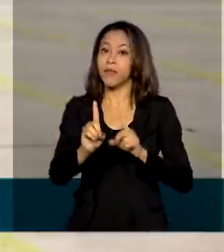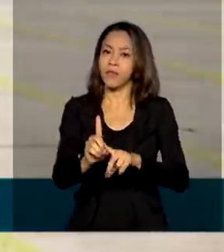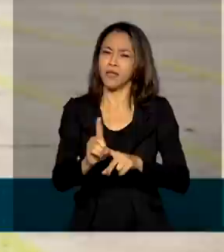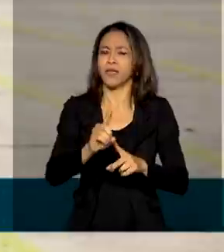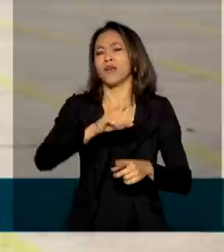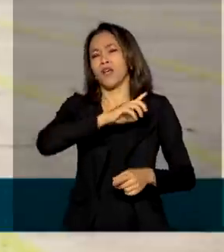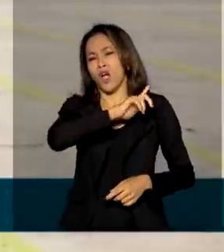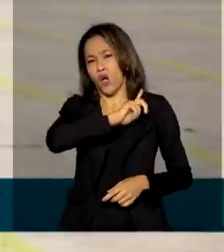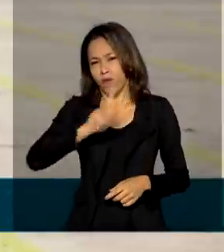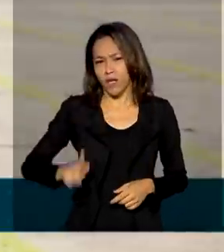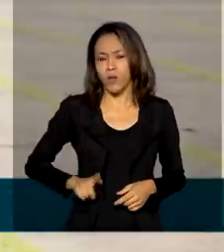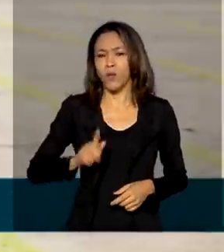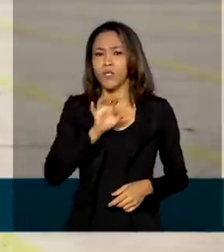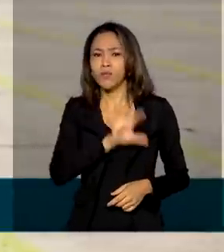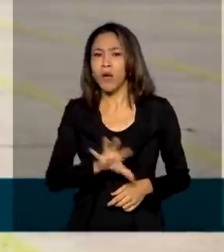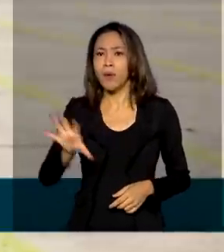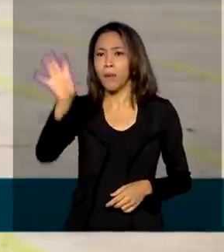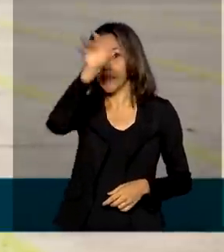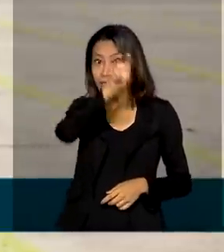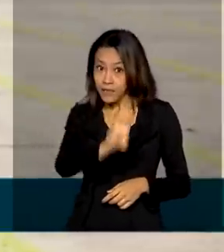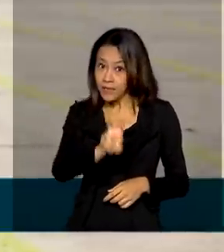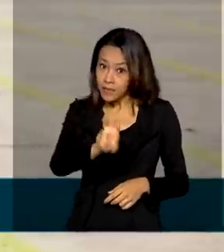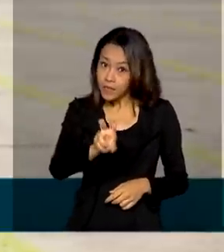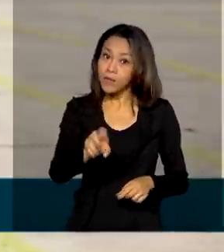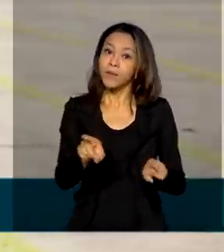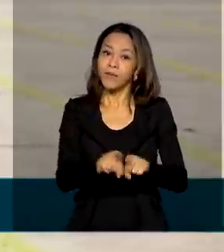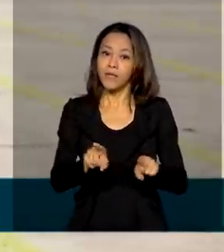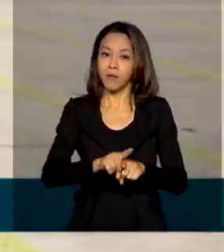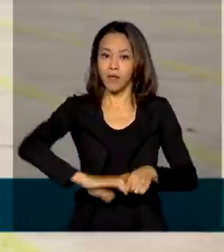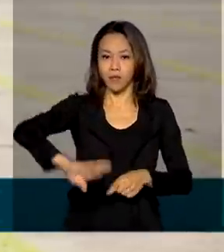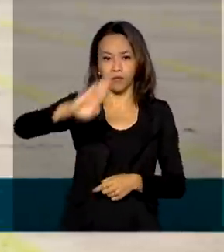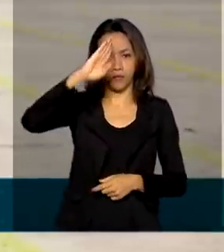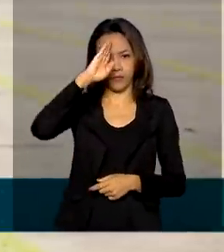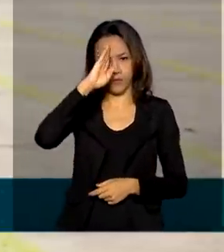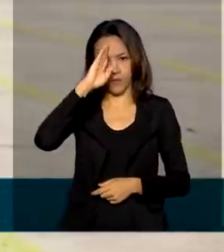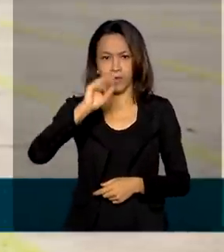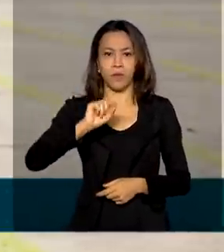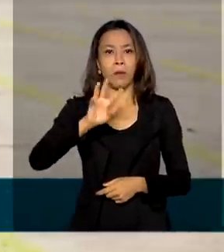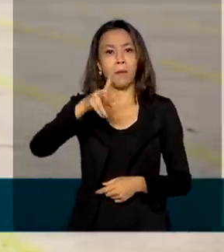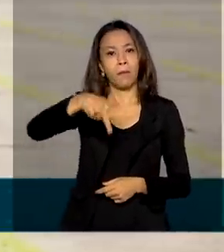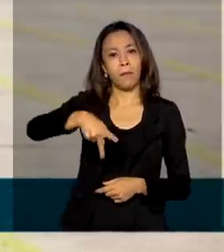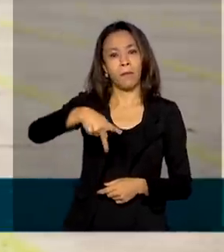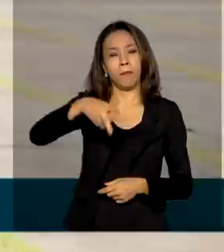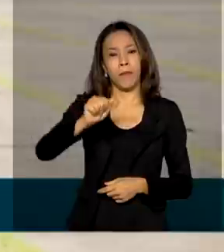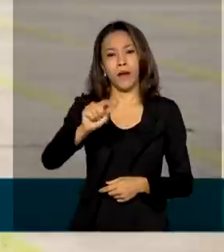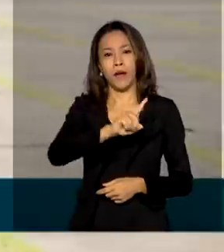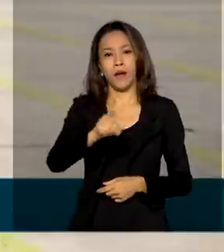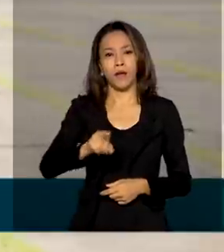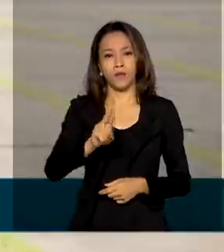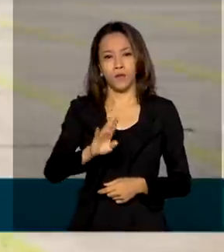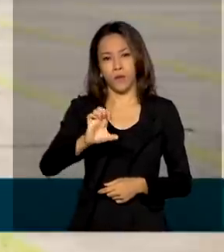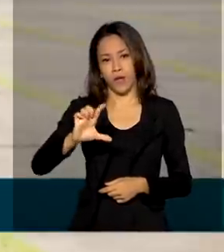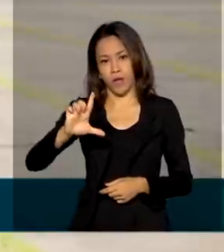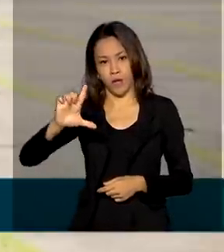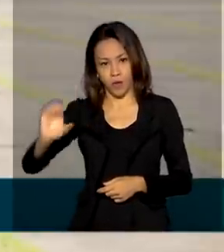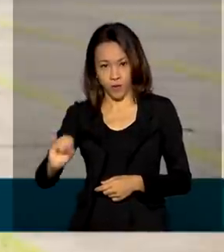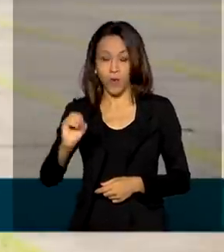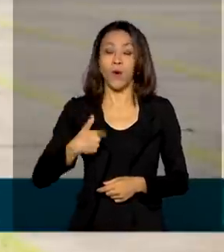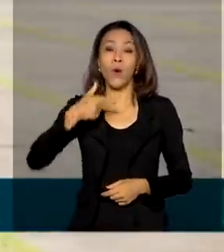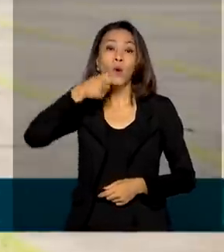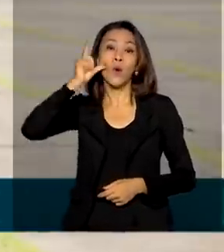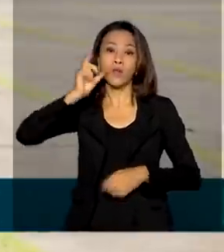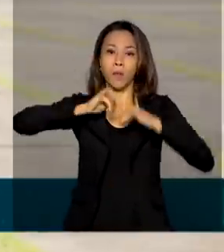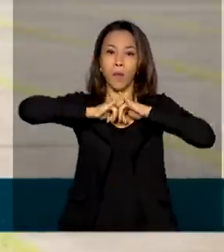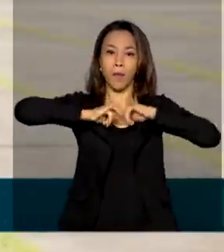governadores de cinco regiões do país e do general Eduardo Pazuello. Ontem, em pronunciamento, o presidente Bolsonaro disse